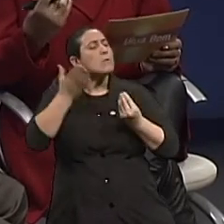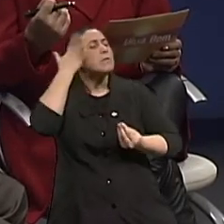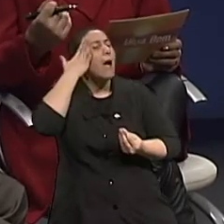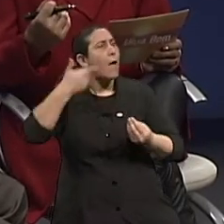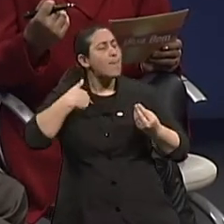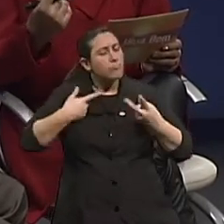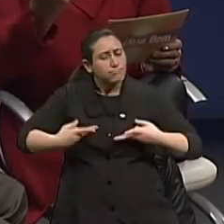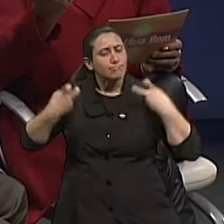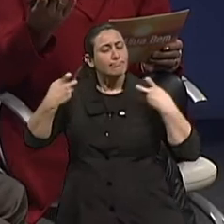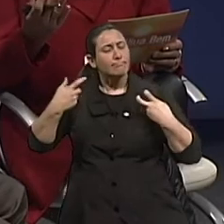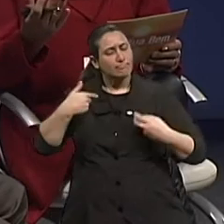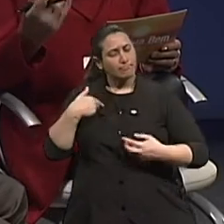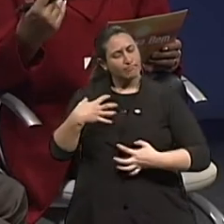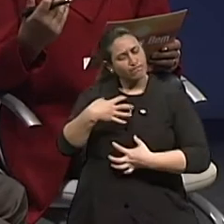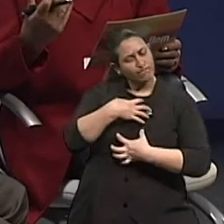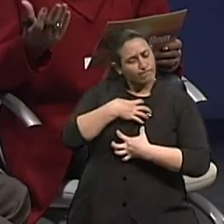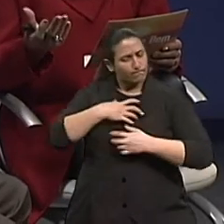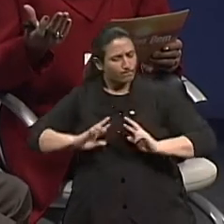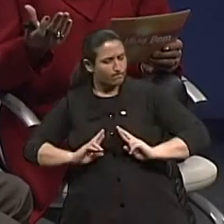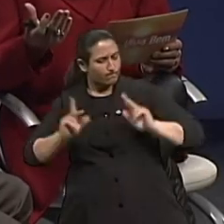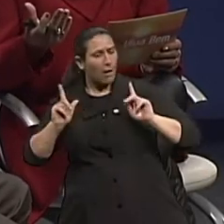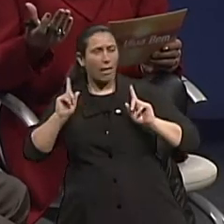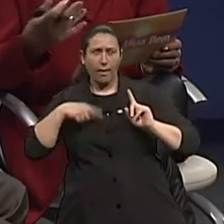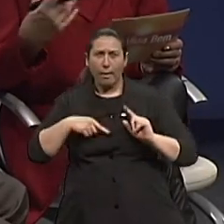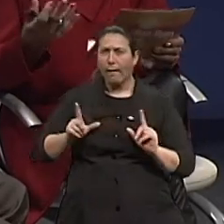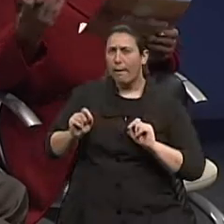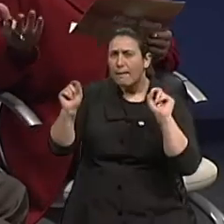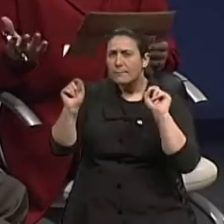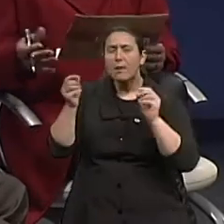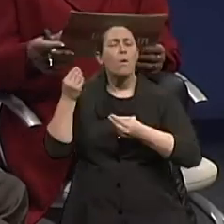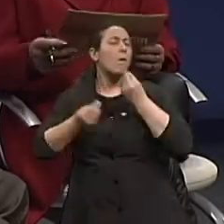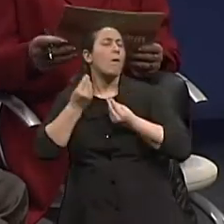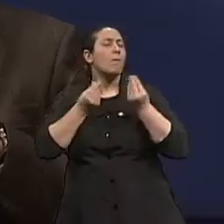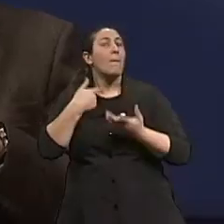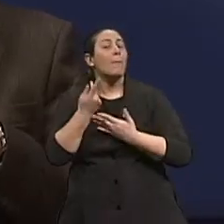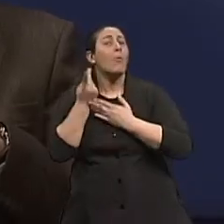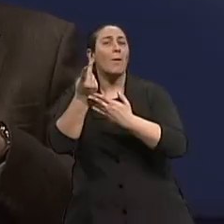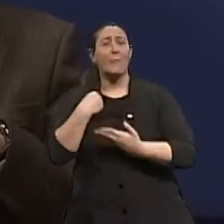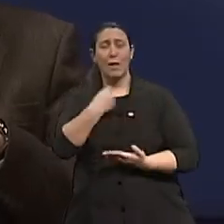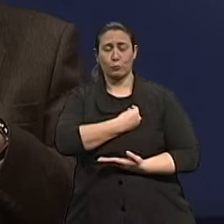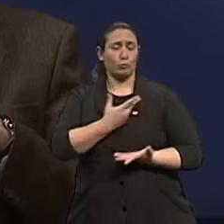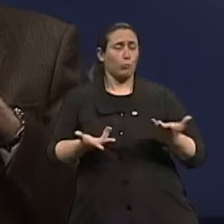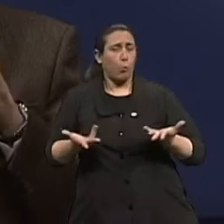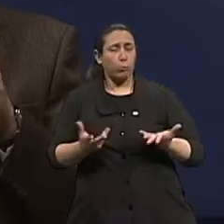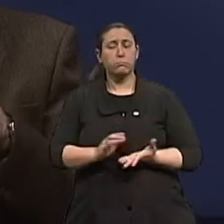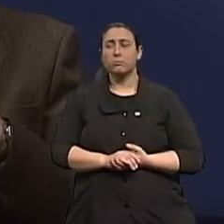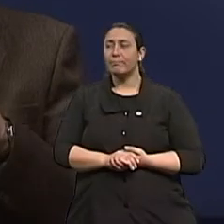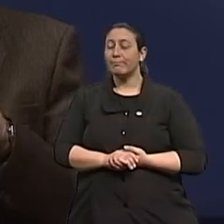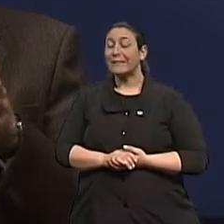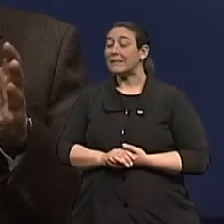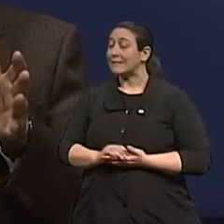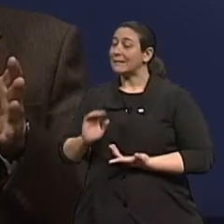Quando é que eu sei que vai me dar alguma... ou que eu já estou com alguma coisa? Que sintomas para procurar o médico? De uma maneira geral, essa